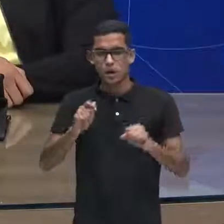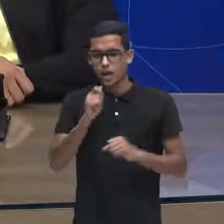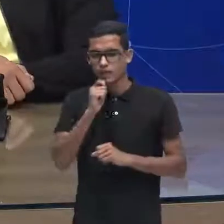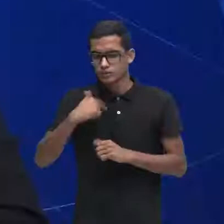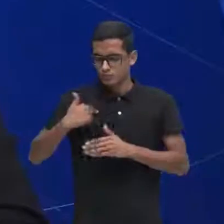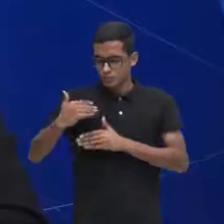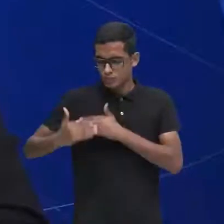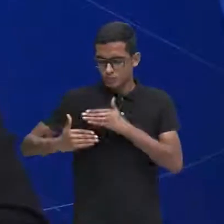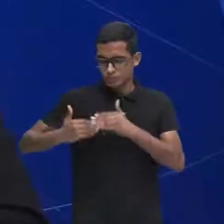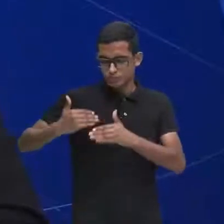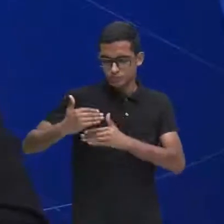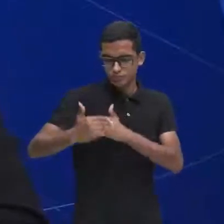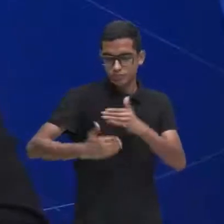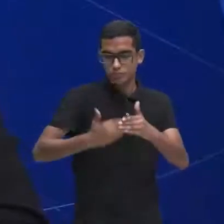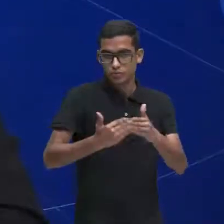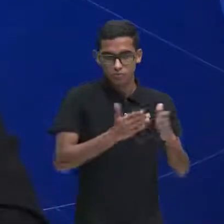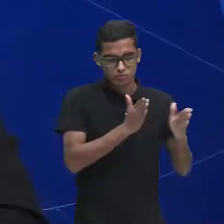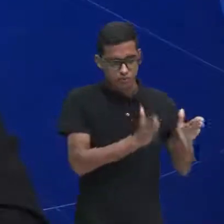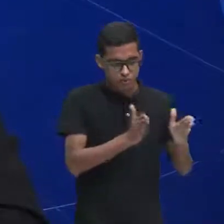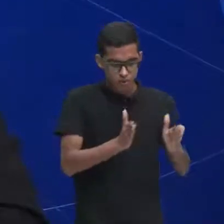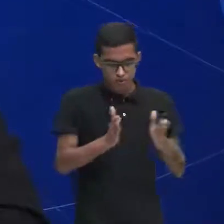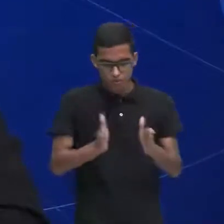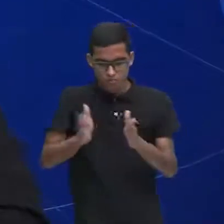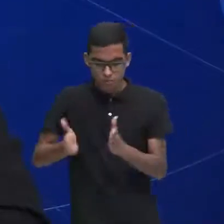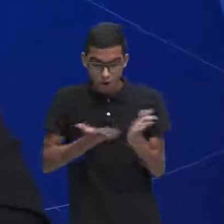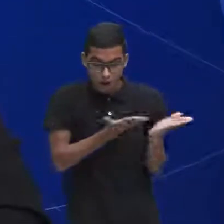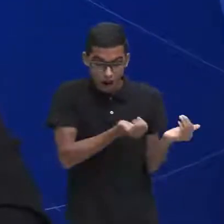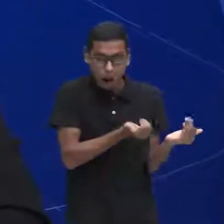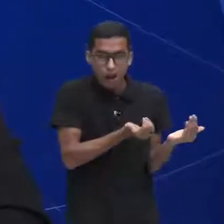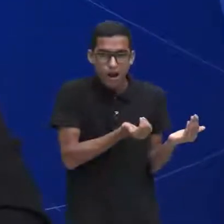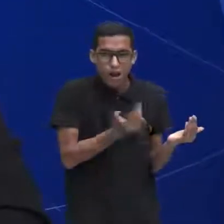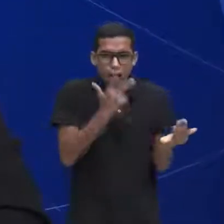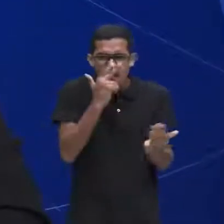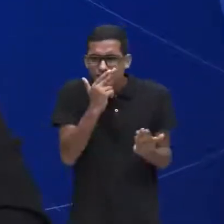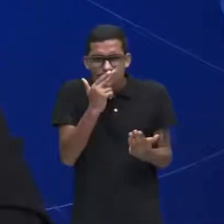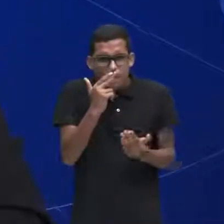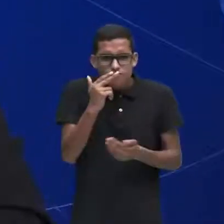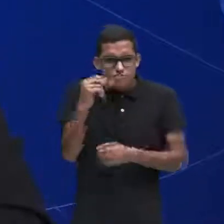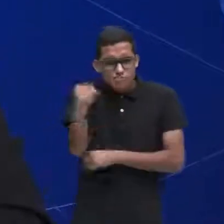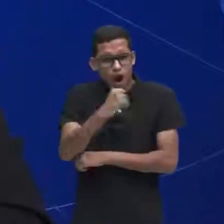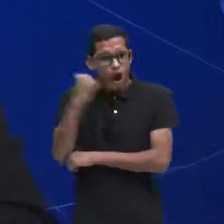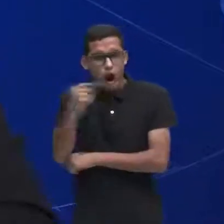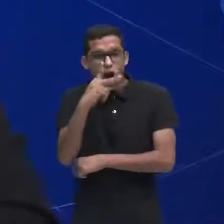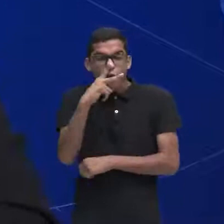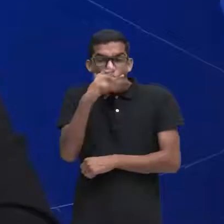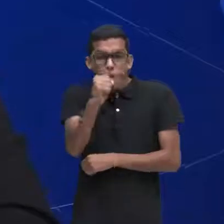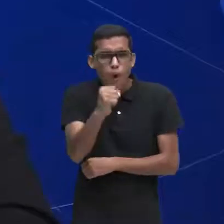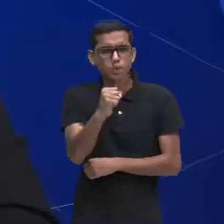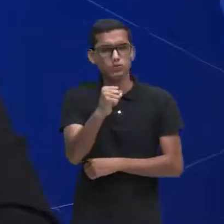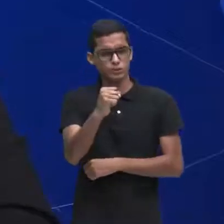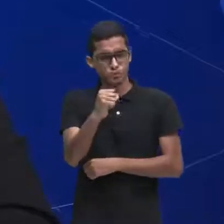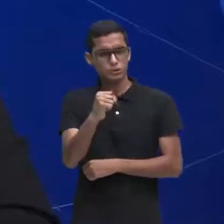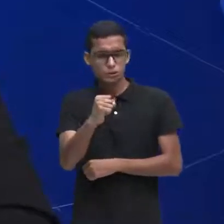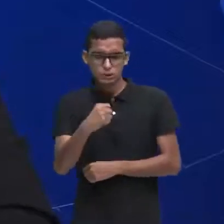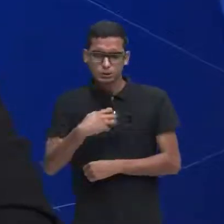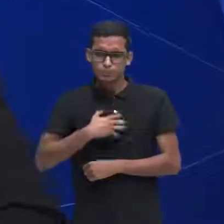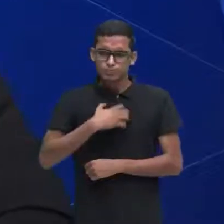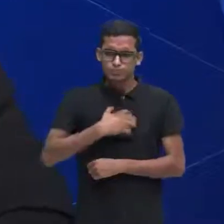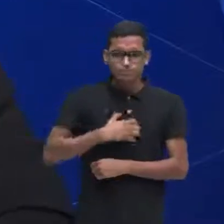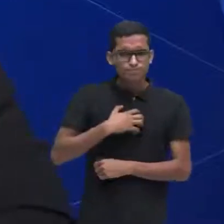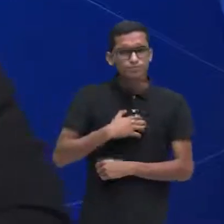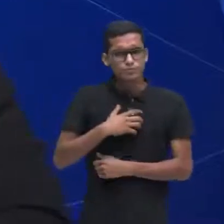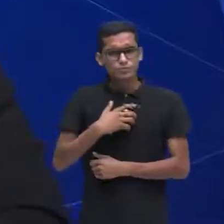mas são processos que na adolescência parece que são muito mais potentes parece que são muito mais latentes são muito mais